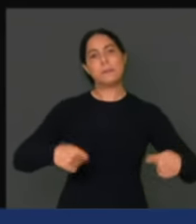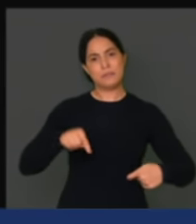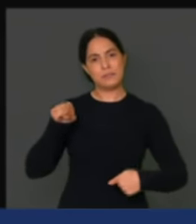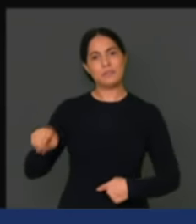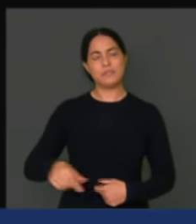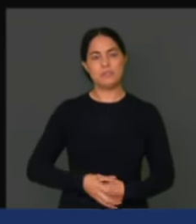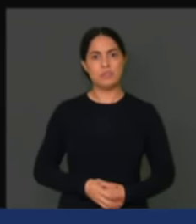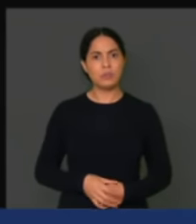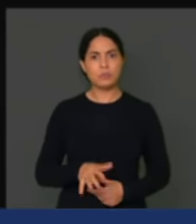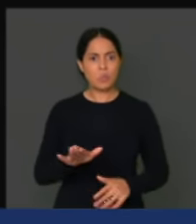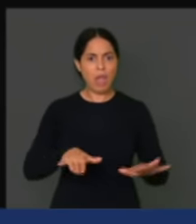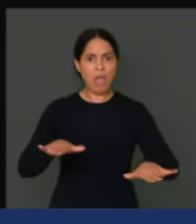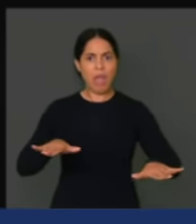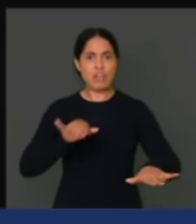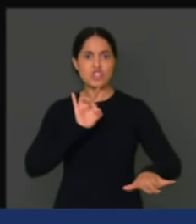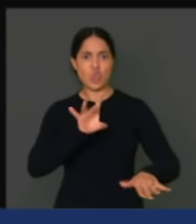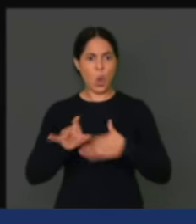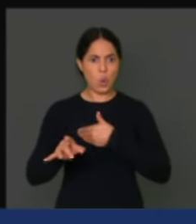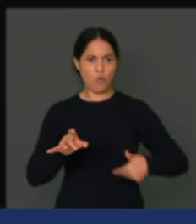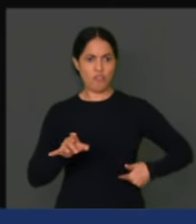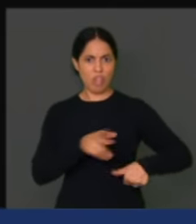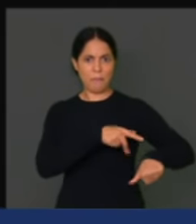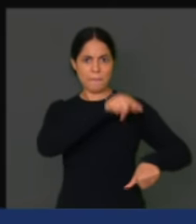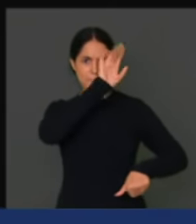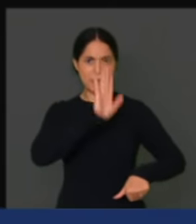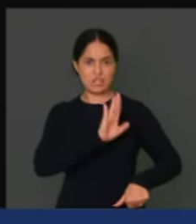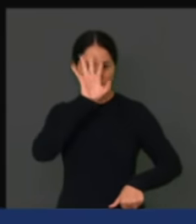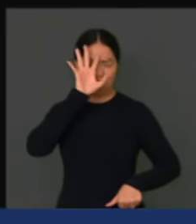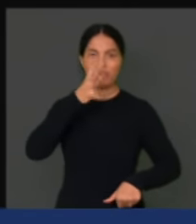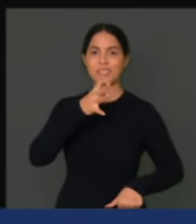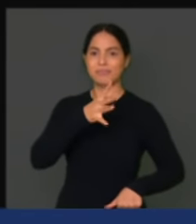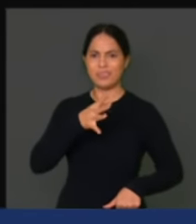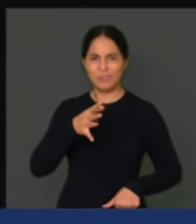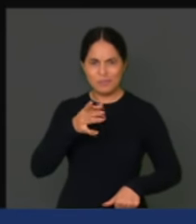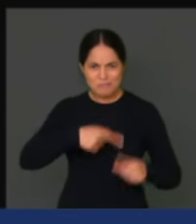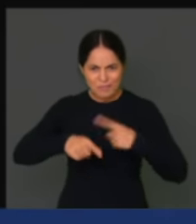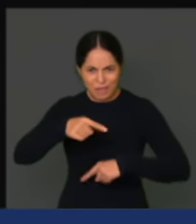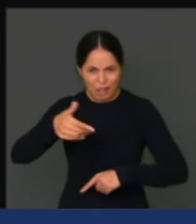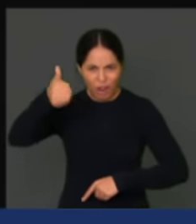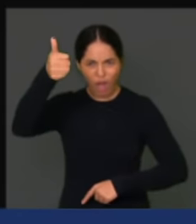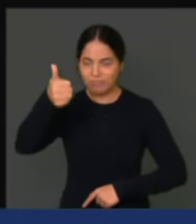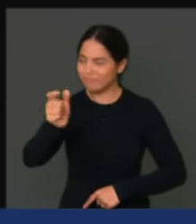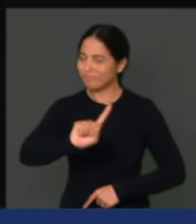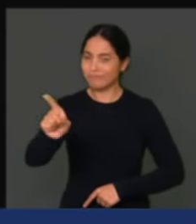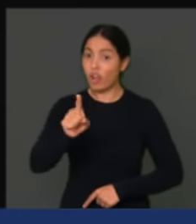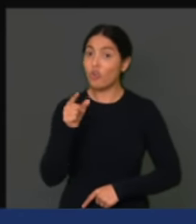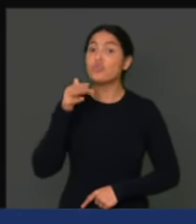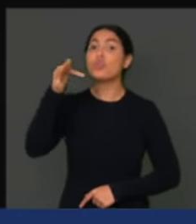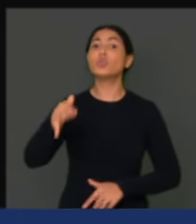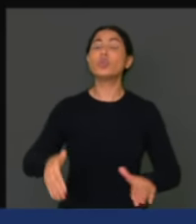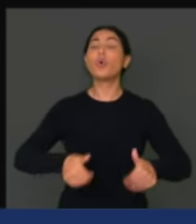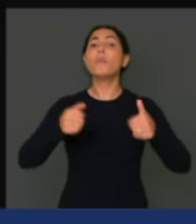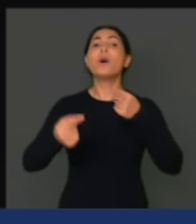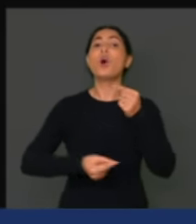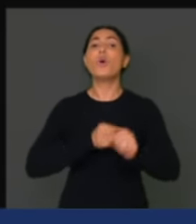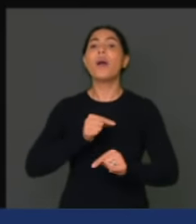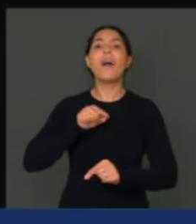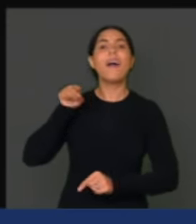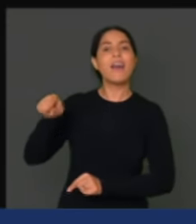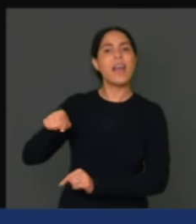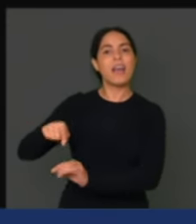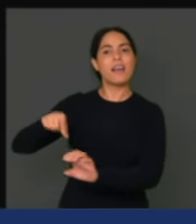estatal que vai nos caminhar e levar a um futuro melhor. É óbvio, o Estado de quando em vez entra no